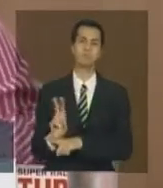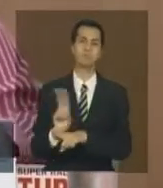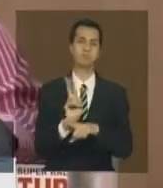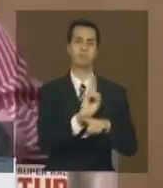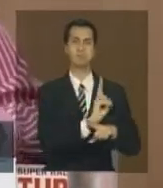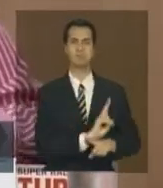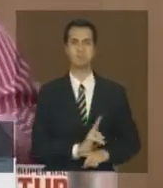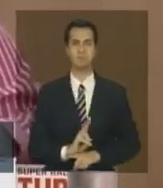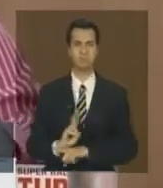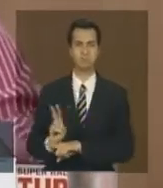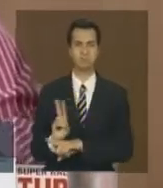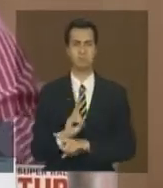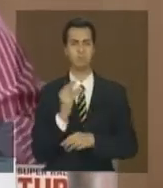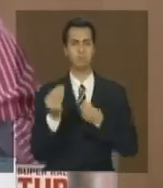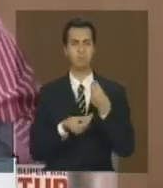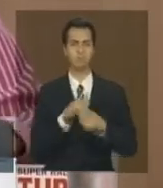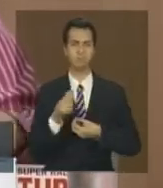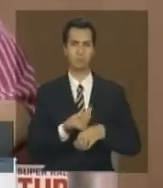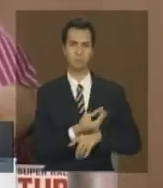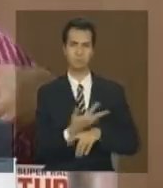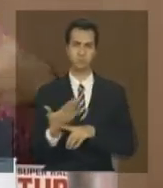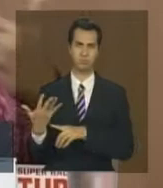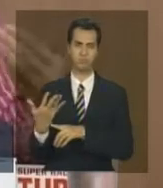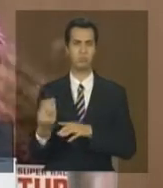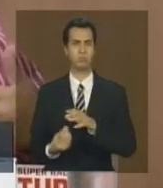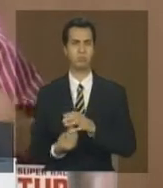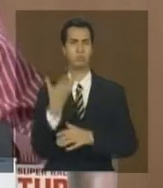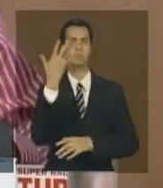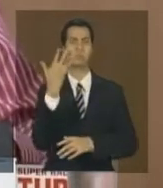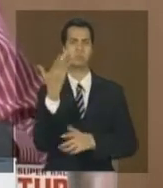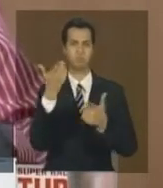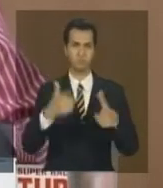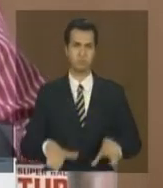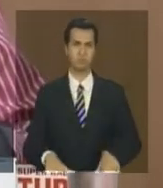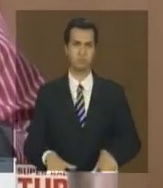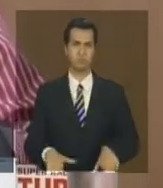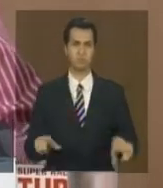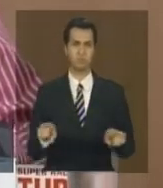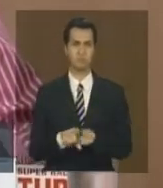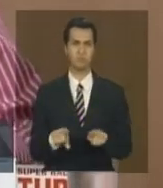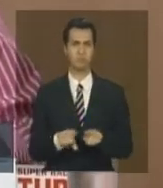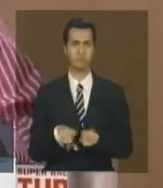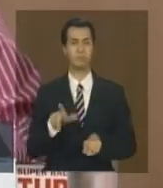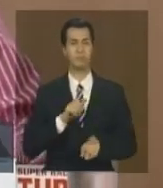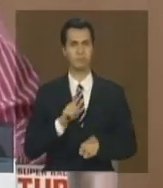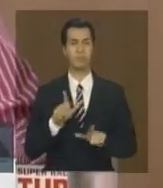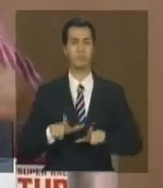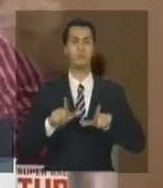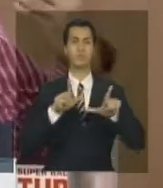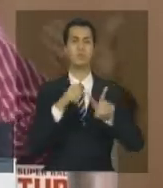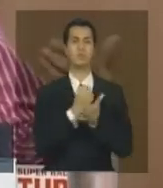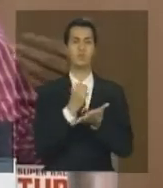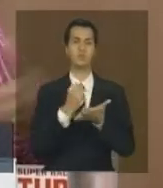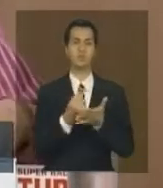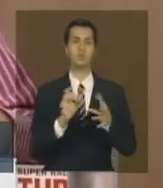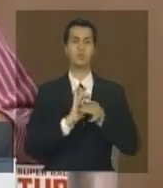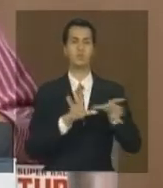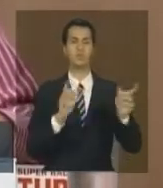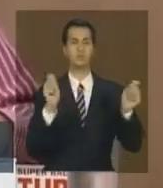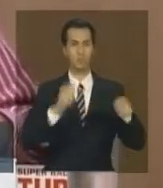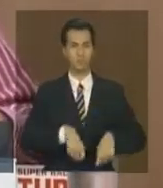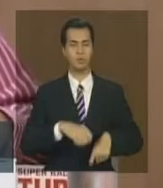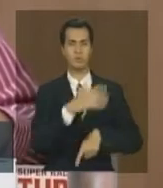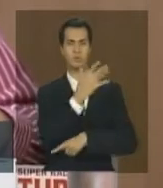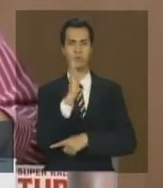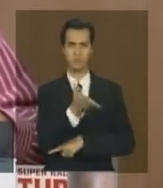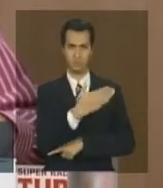também sobre regeneração. Isso é aquilo que são as autorizações de supressão de vegetação, que ainda nós não temos